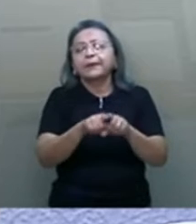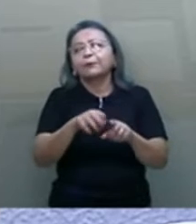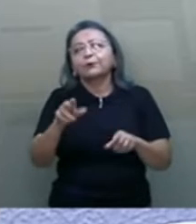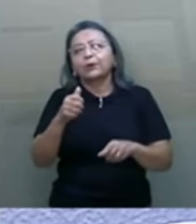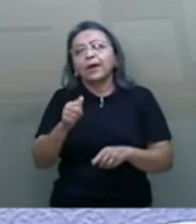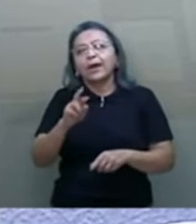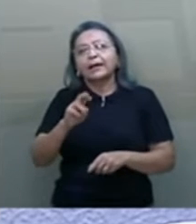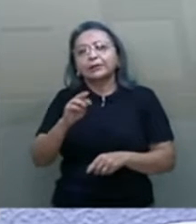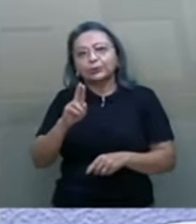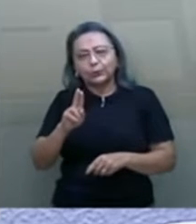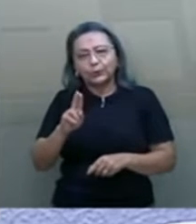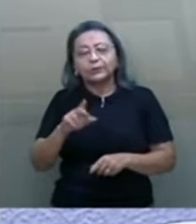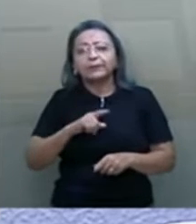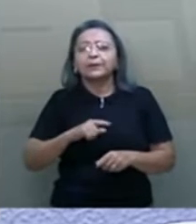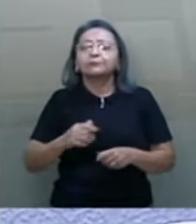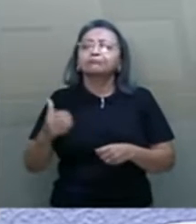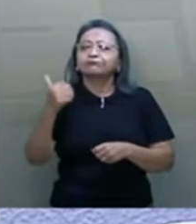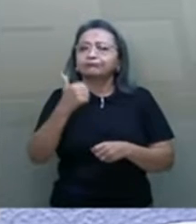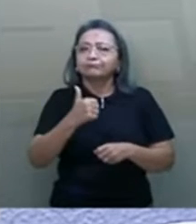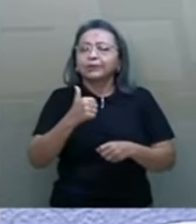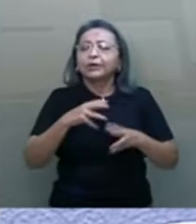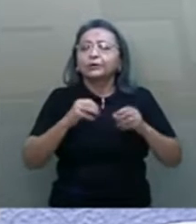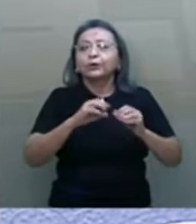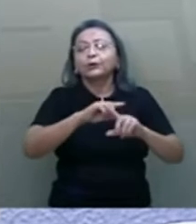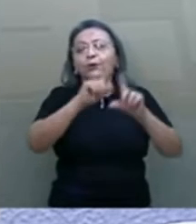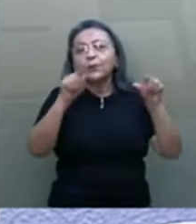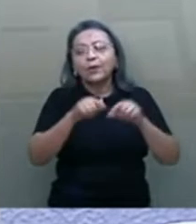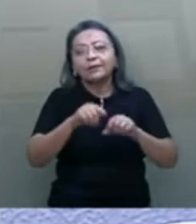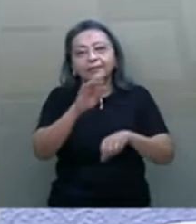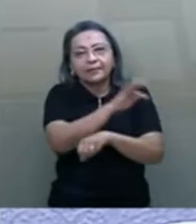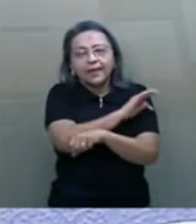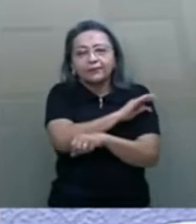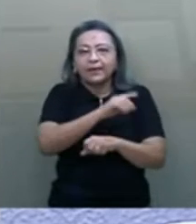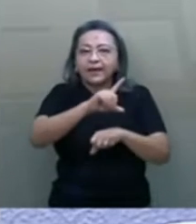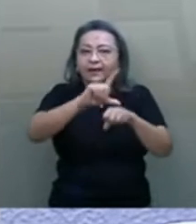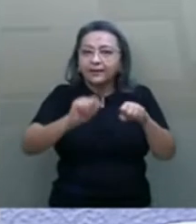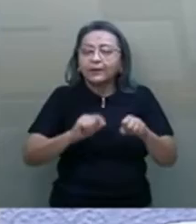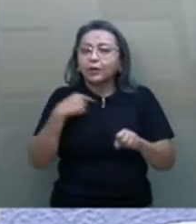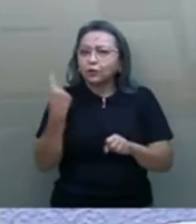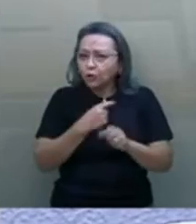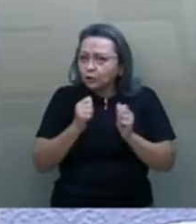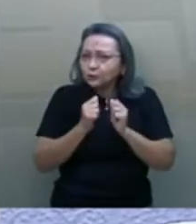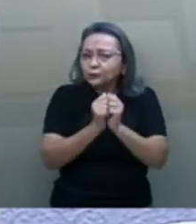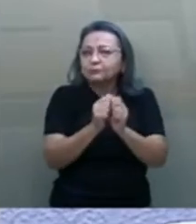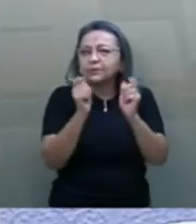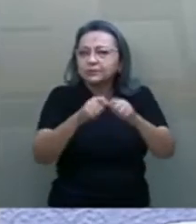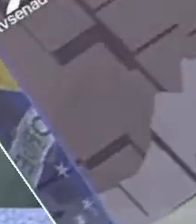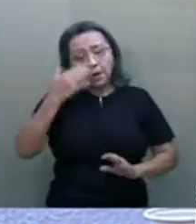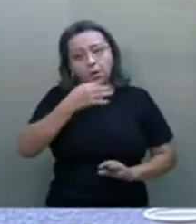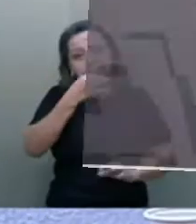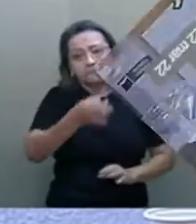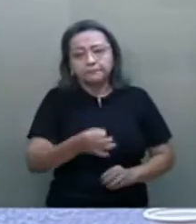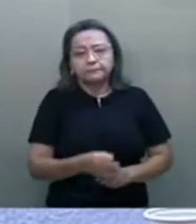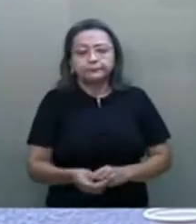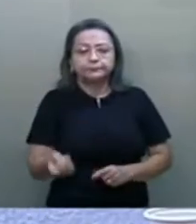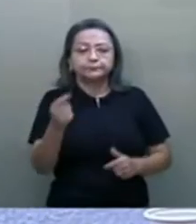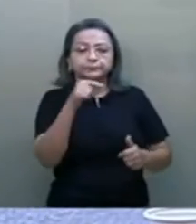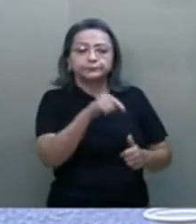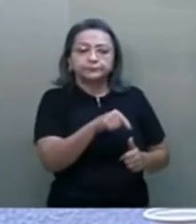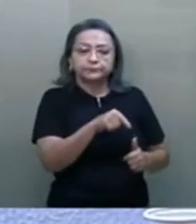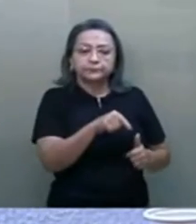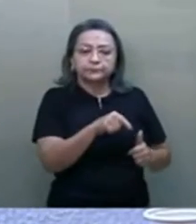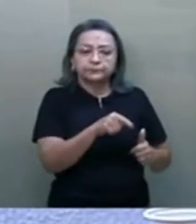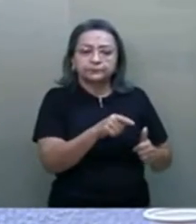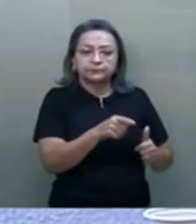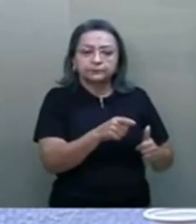bem como os superintendentes e todo o quadro técnico da Anatel, para que juntos possamos levar conectividade a todos os brasileiros e